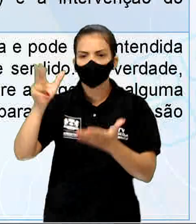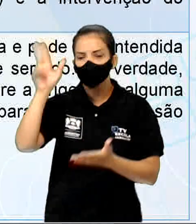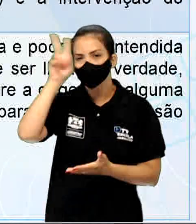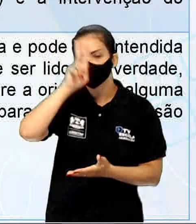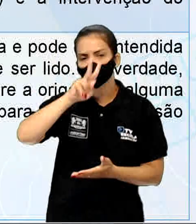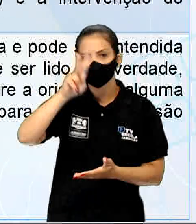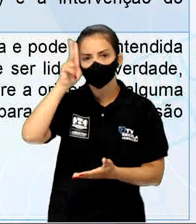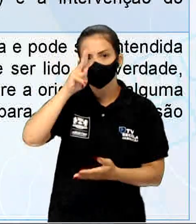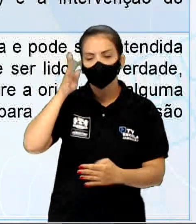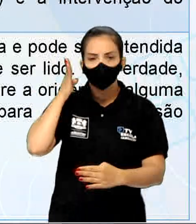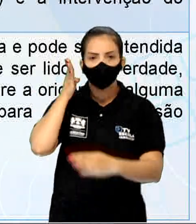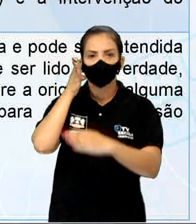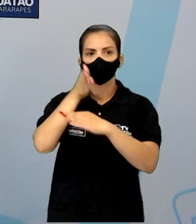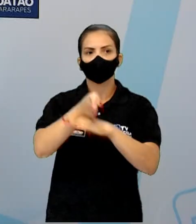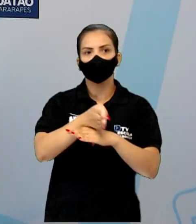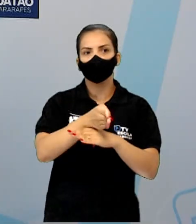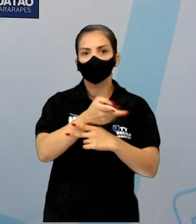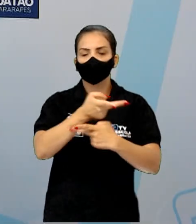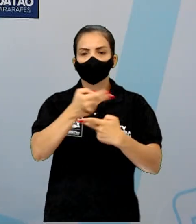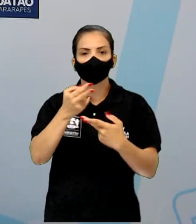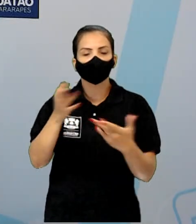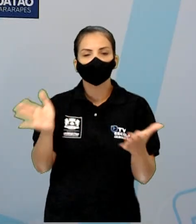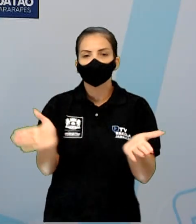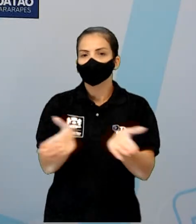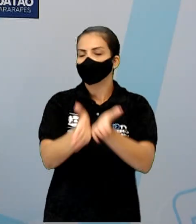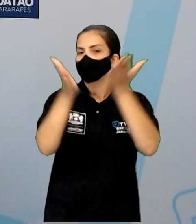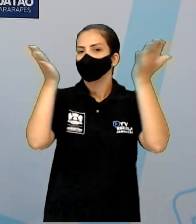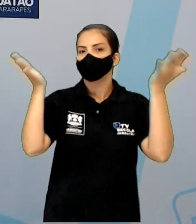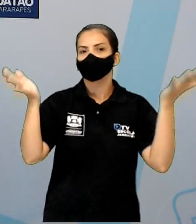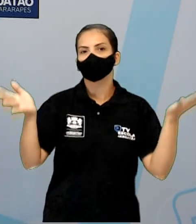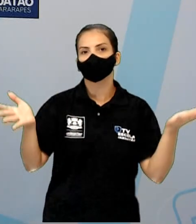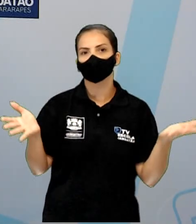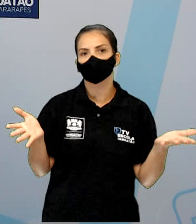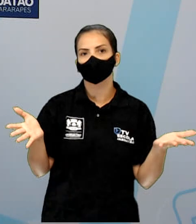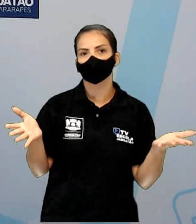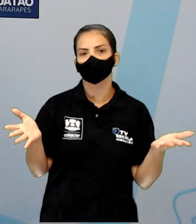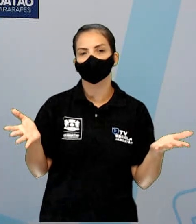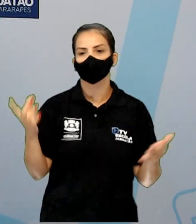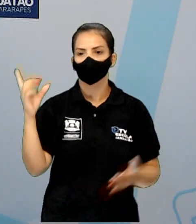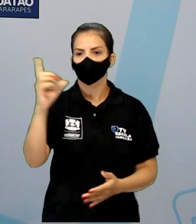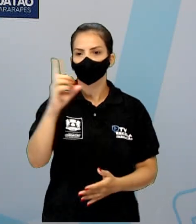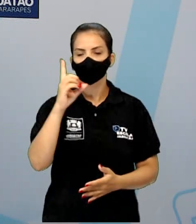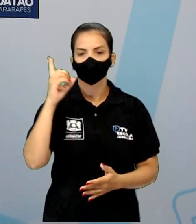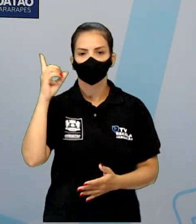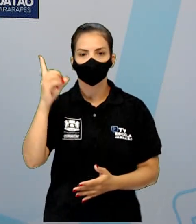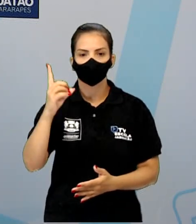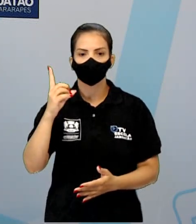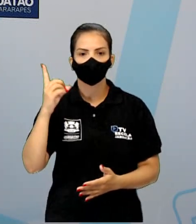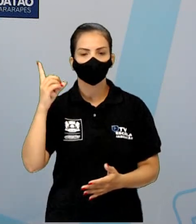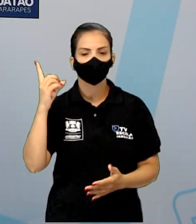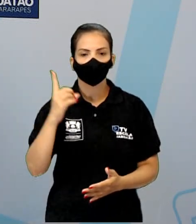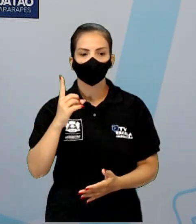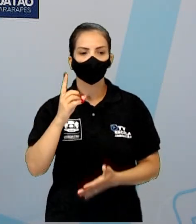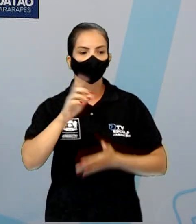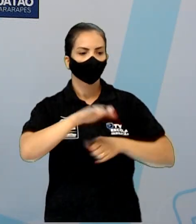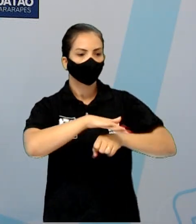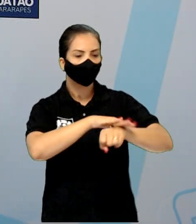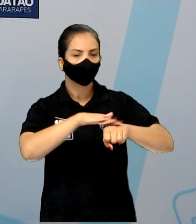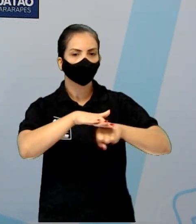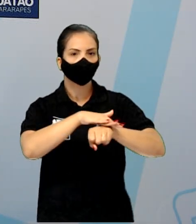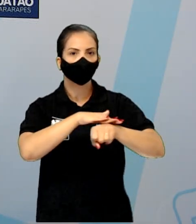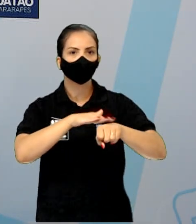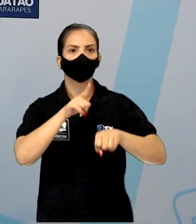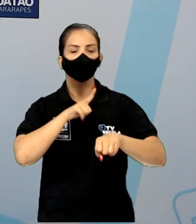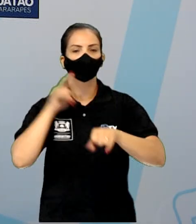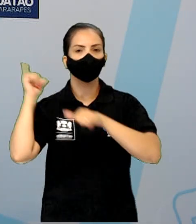intervenção do Maravilhoso. E tem a parte do Maravilhoso, né? Que foi na hora que o Deus apareceu, falou com ele, ele falava. Isso tem na lenda.